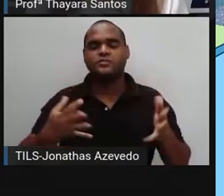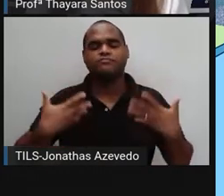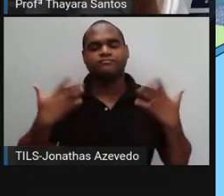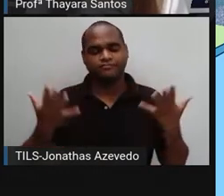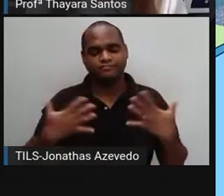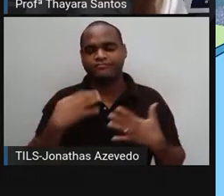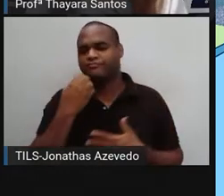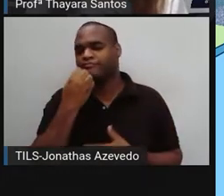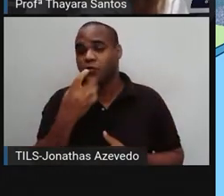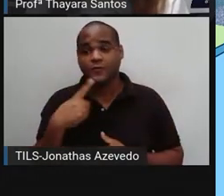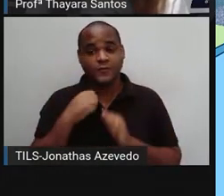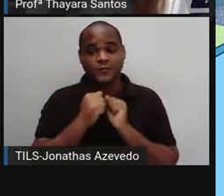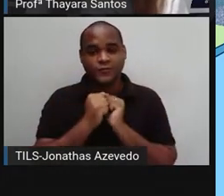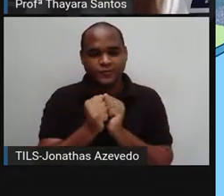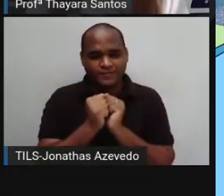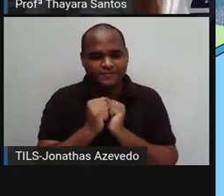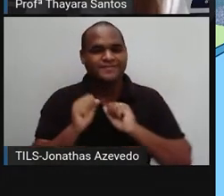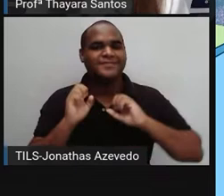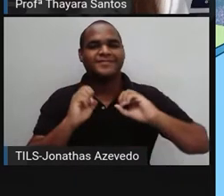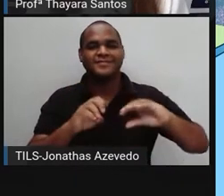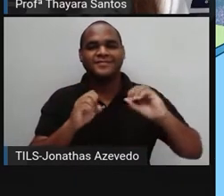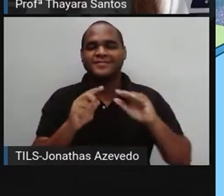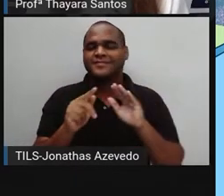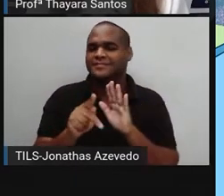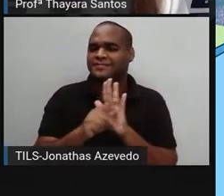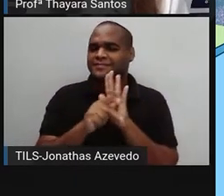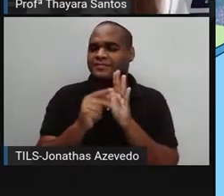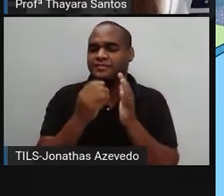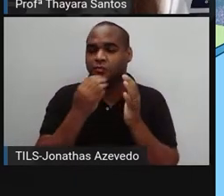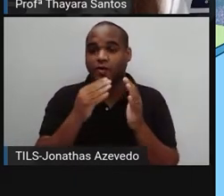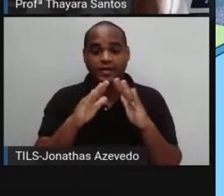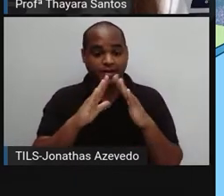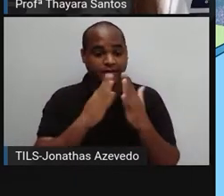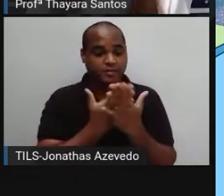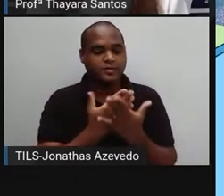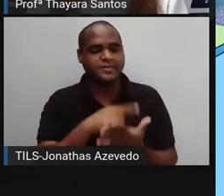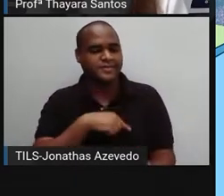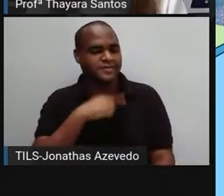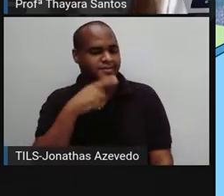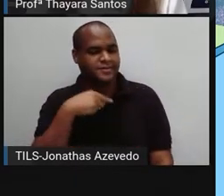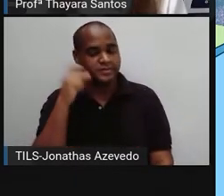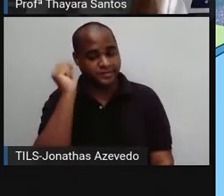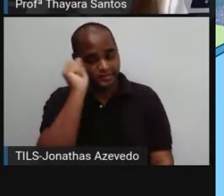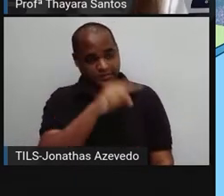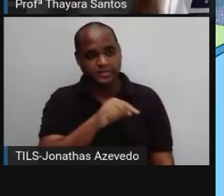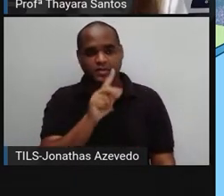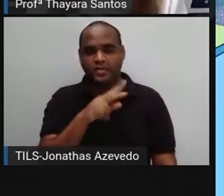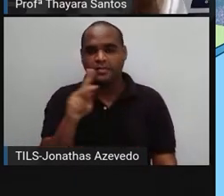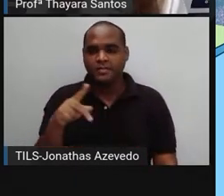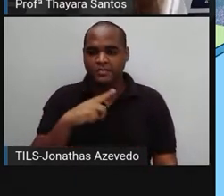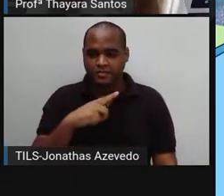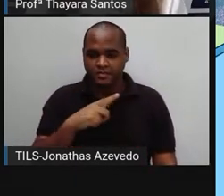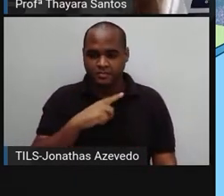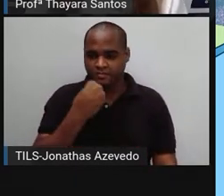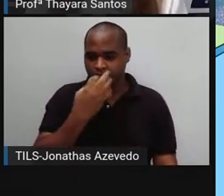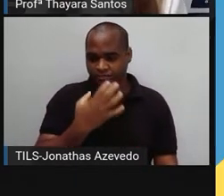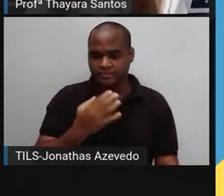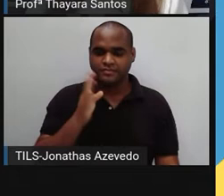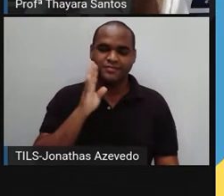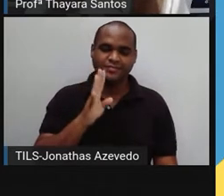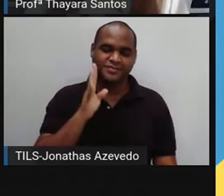vocês estão aí do outro lado acompanhando as aulas, participando, chegando na escola, tirando as dúvidas com os professores. Isso é muito bacana.